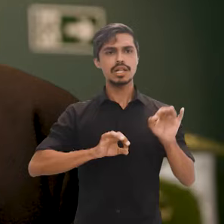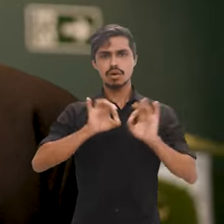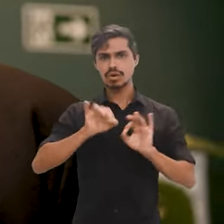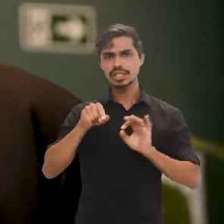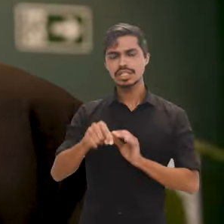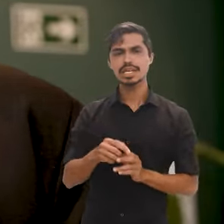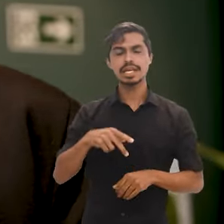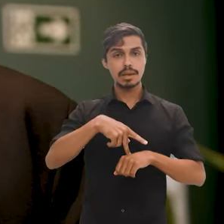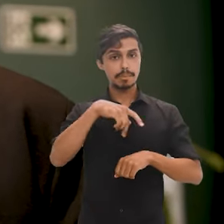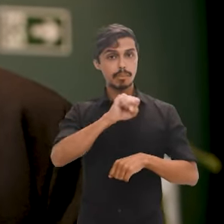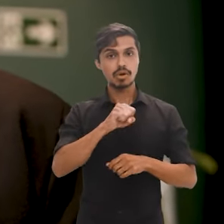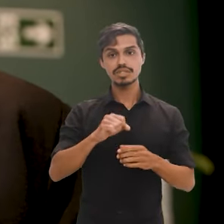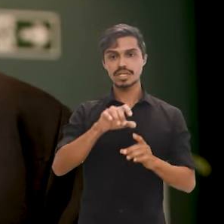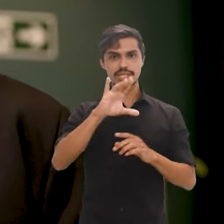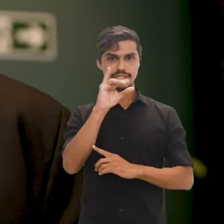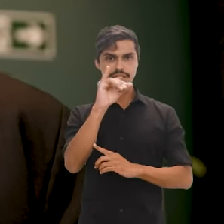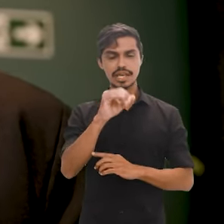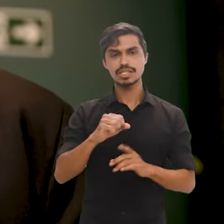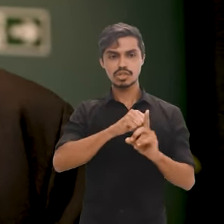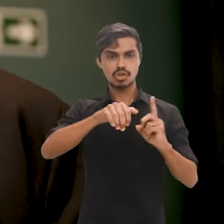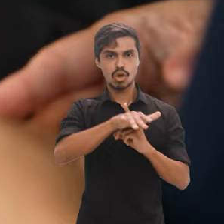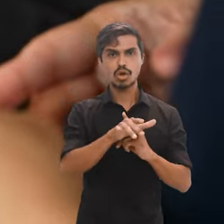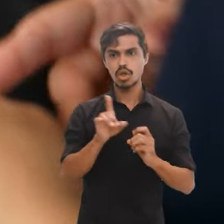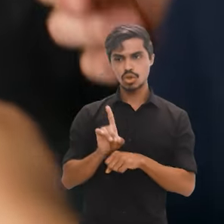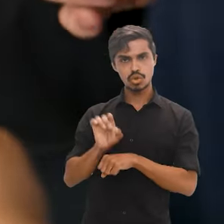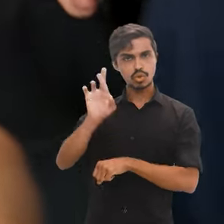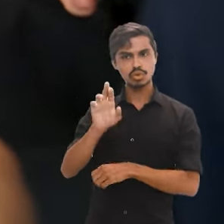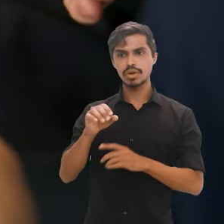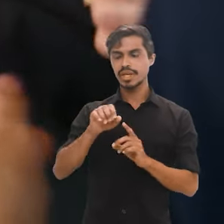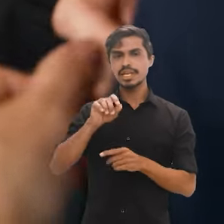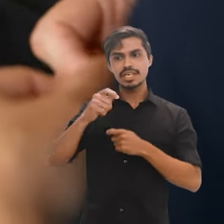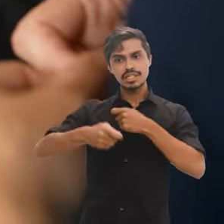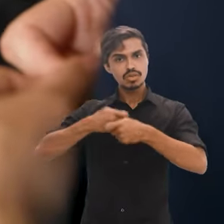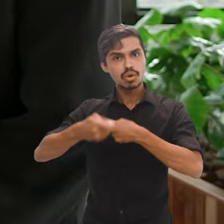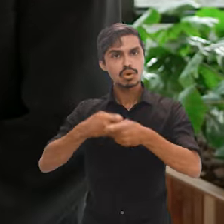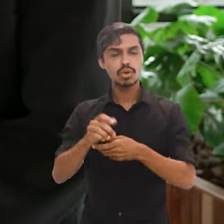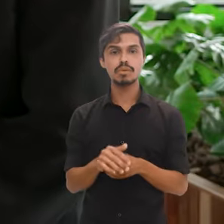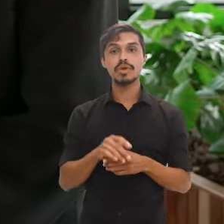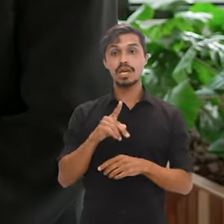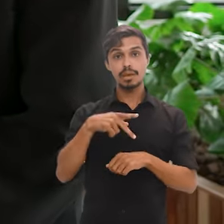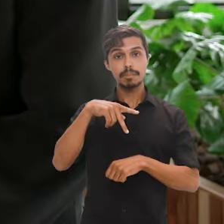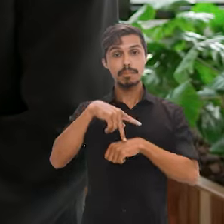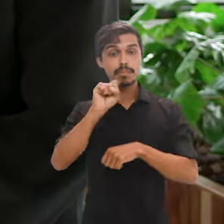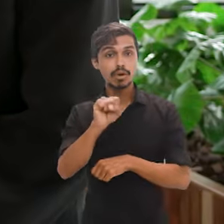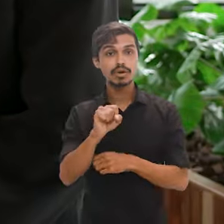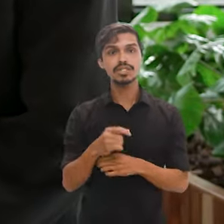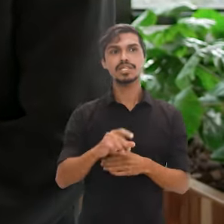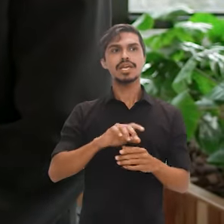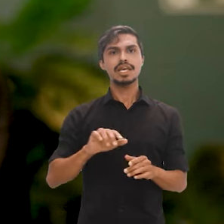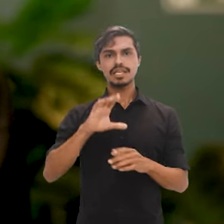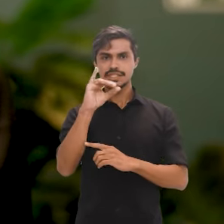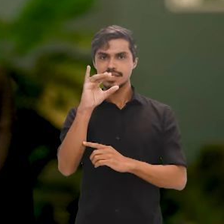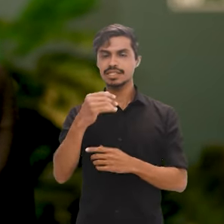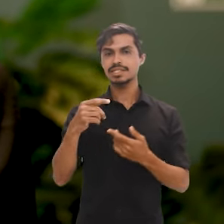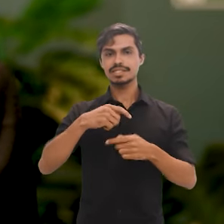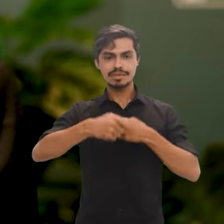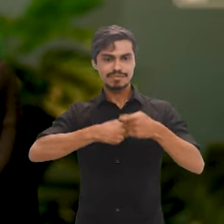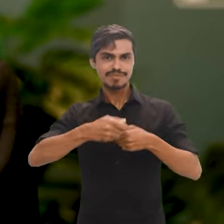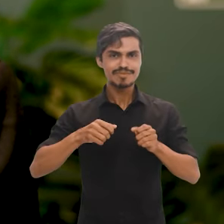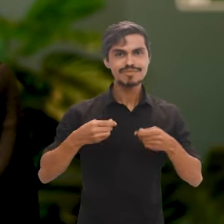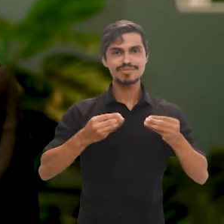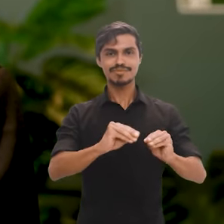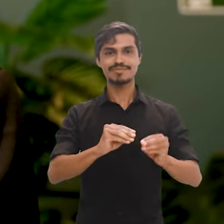economista, pós-graduado em Ciências Sociais, doutor em Ciências Econômicas e pós-doutor em Ciências